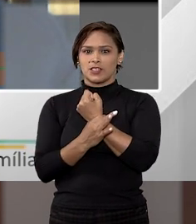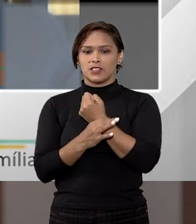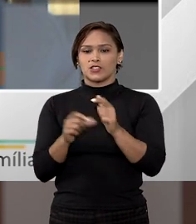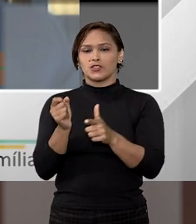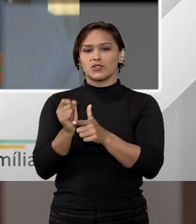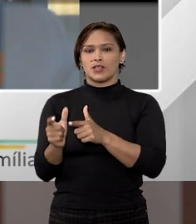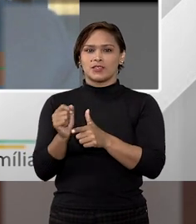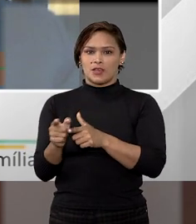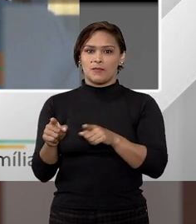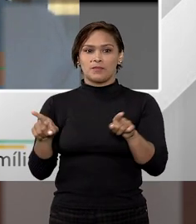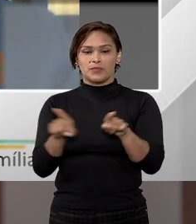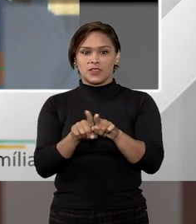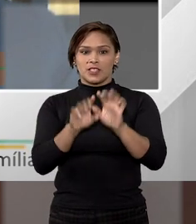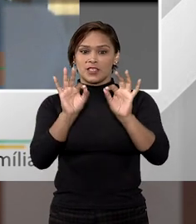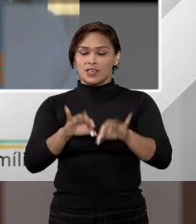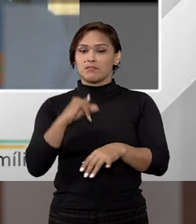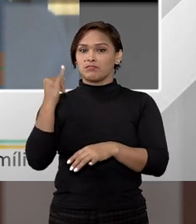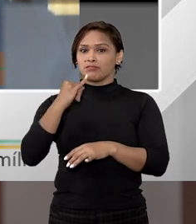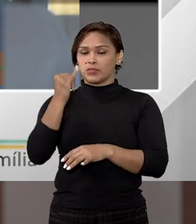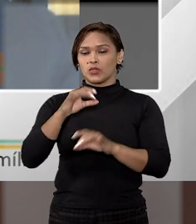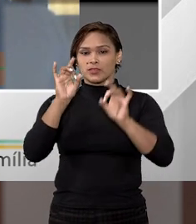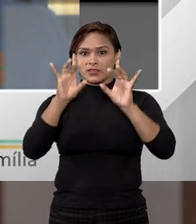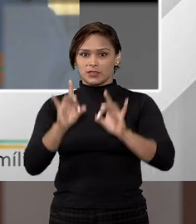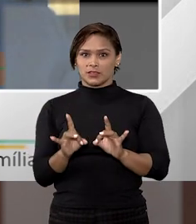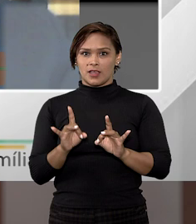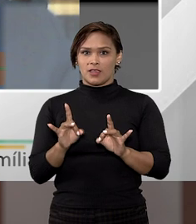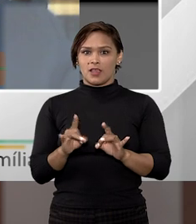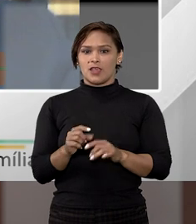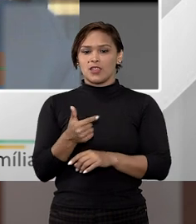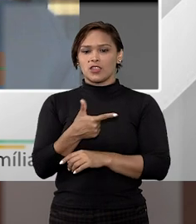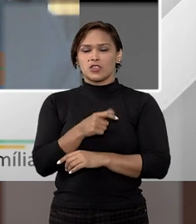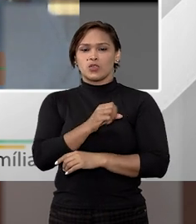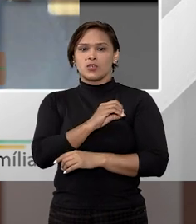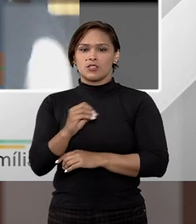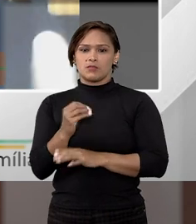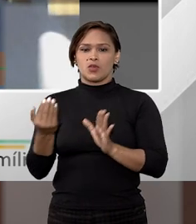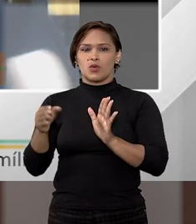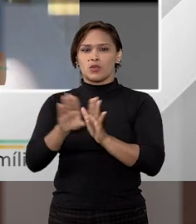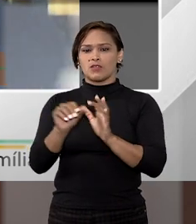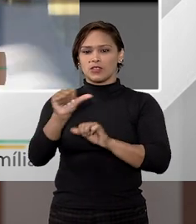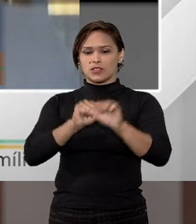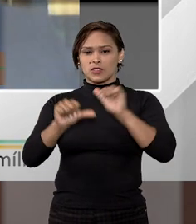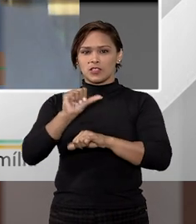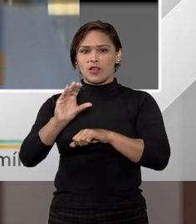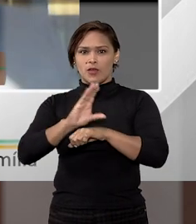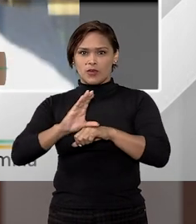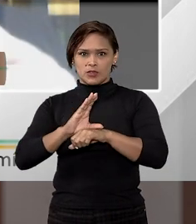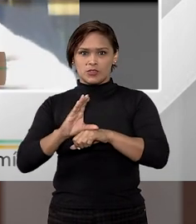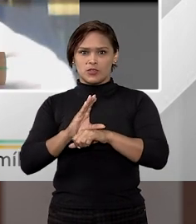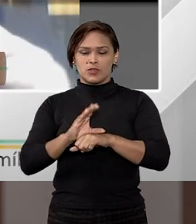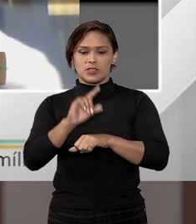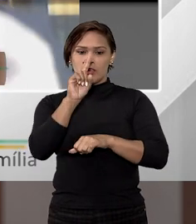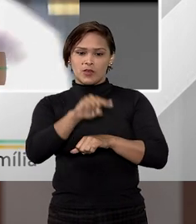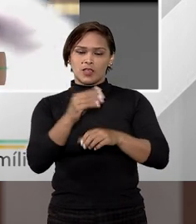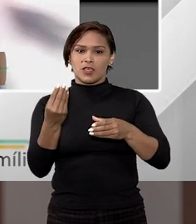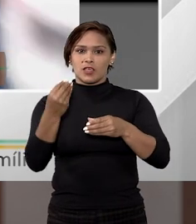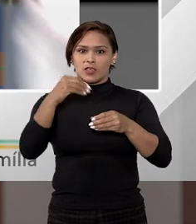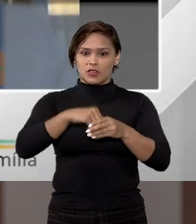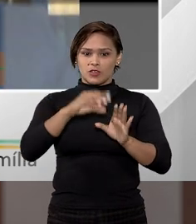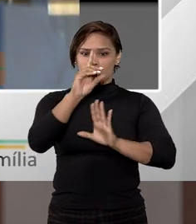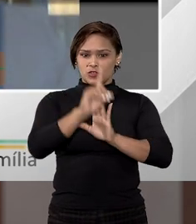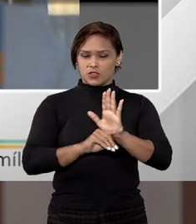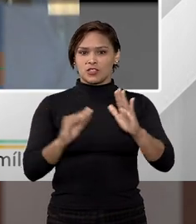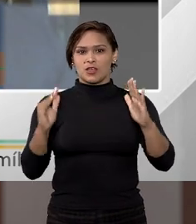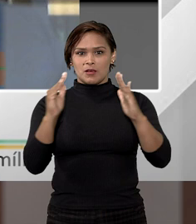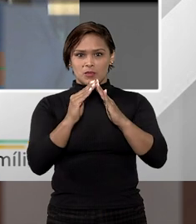em locação. E aí é importante destacar uma questão, em 2000, quando veio a alteração na Constituição, que incluiu o